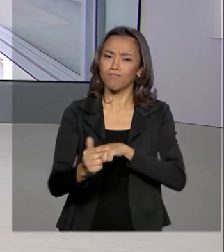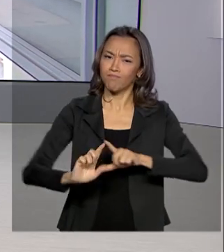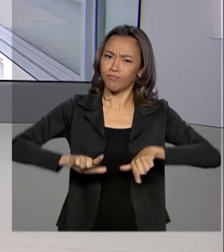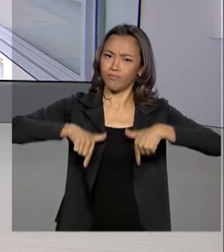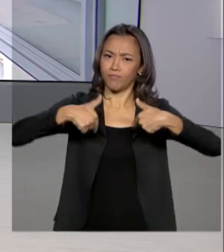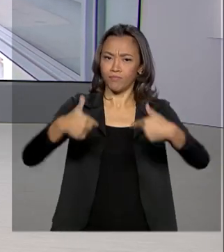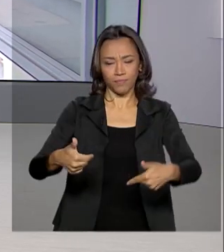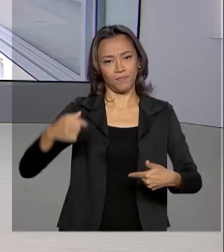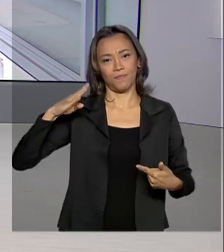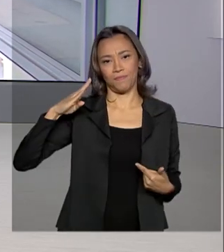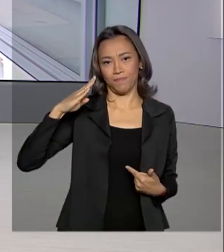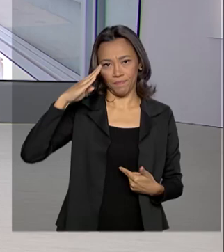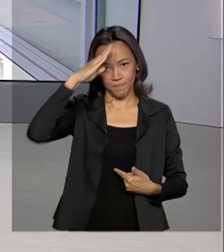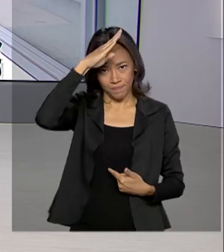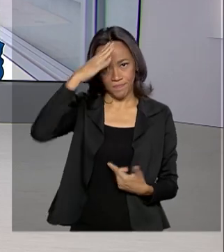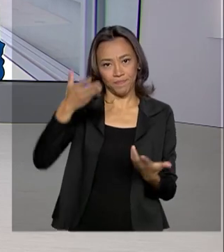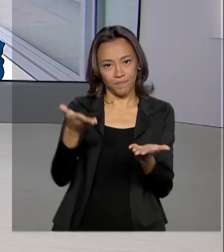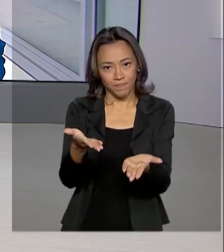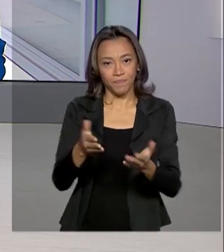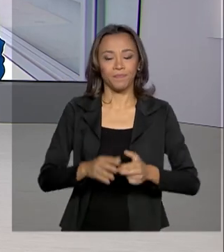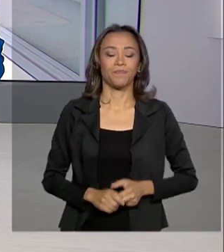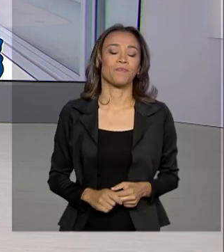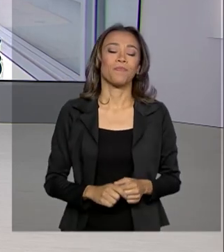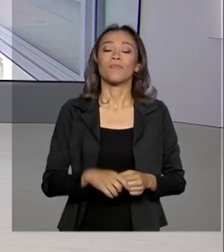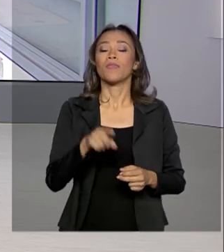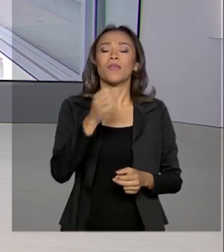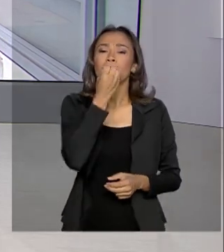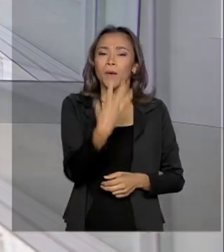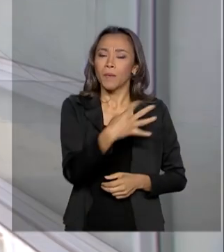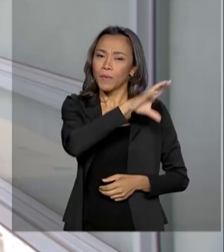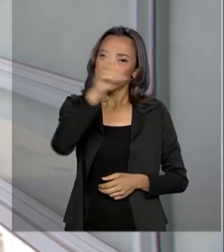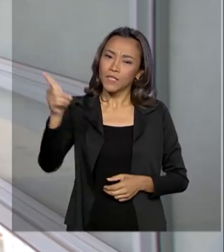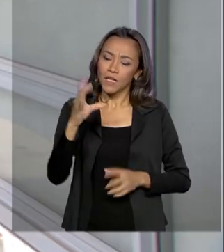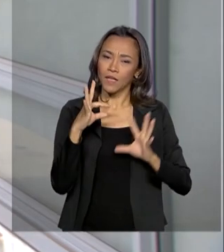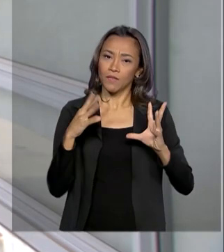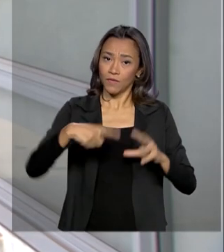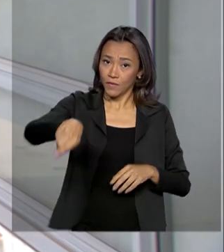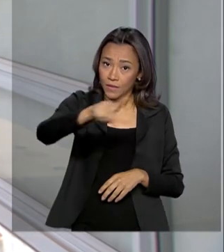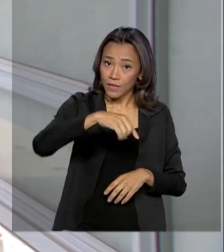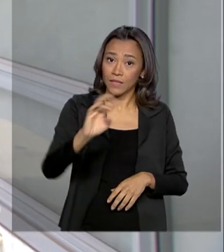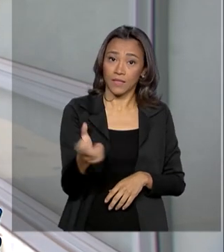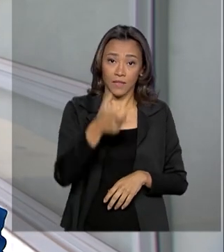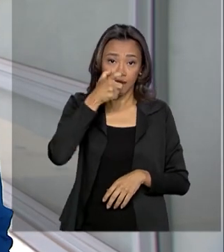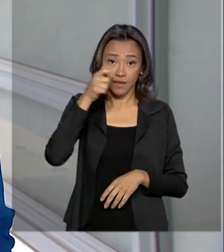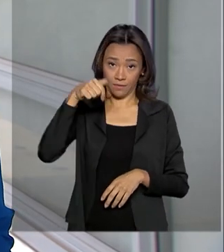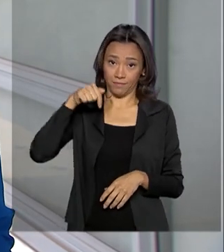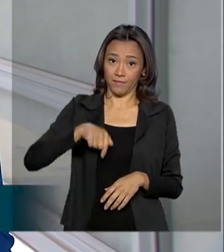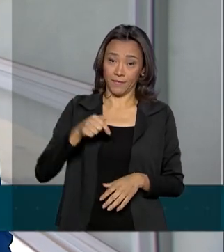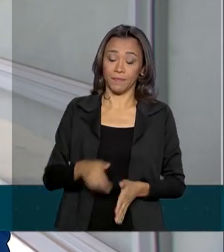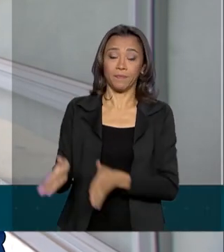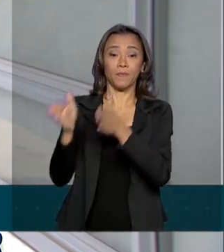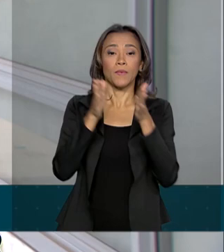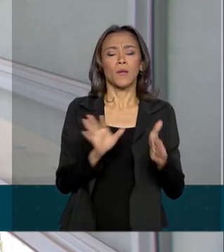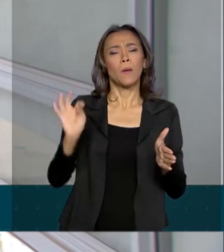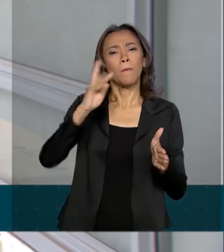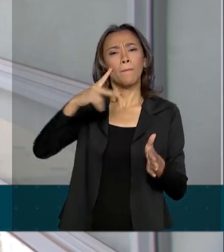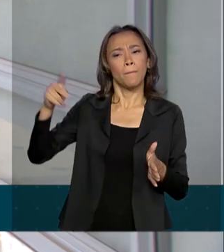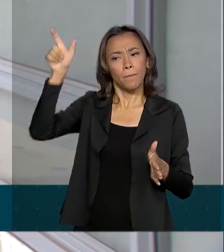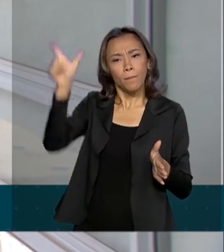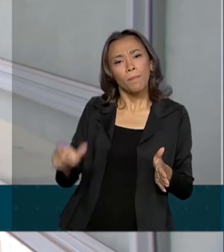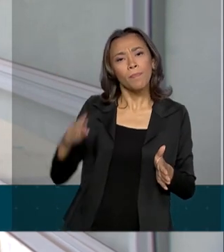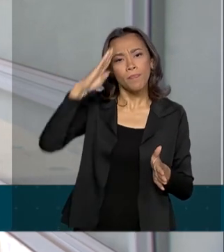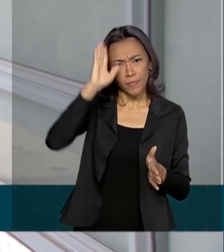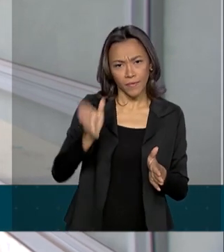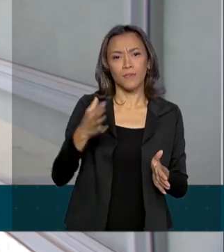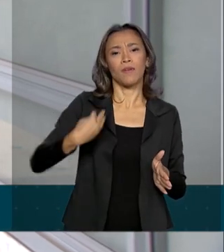dia pra você. Olá, Renata, bom dia pra você, bom dia pra você que acompanha a TV Brasil. O presidente Jair Bolsonaro já está aqui